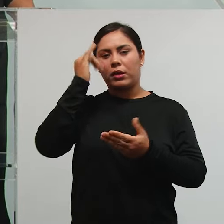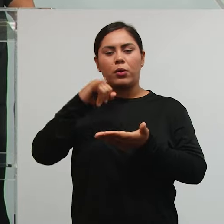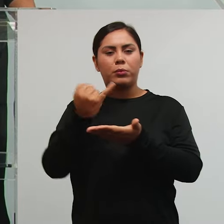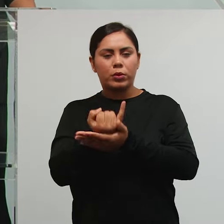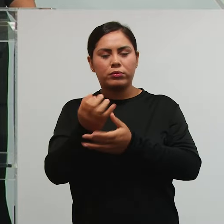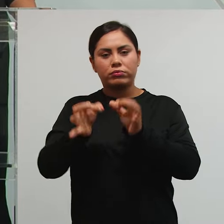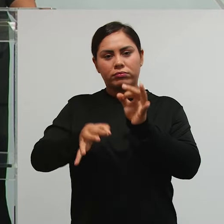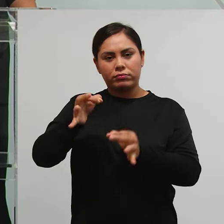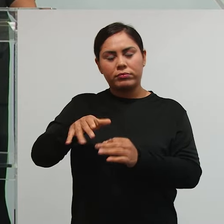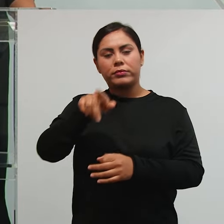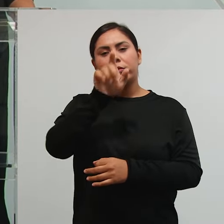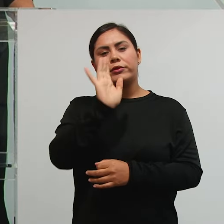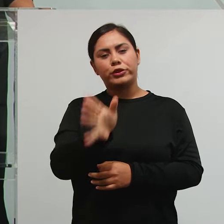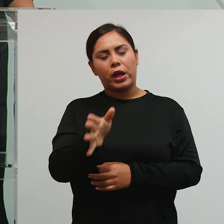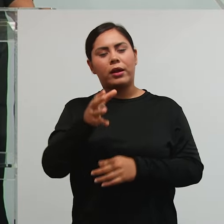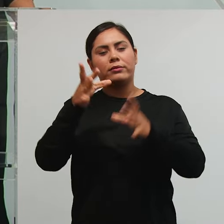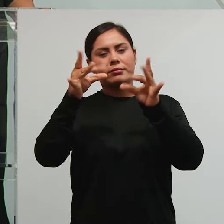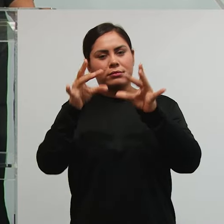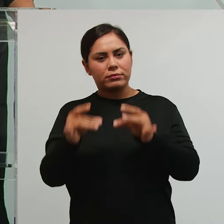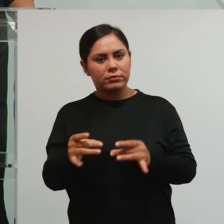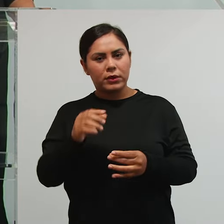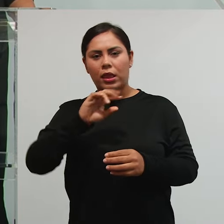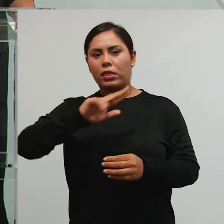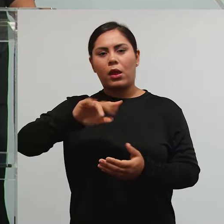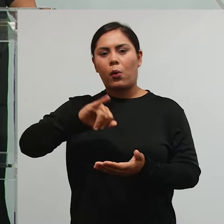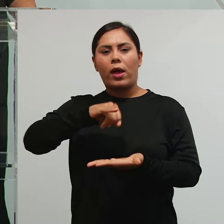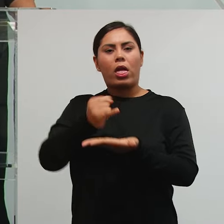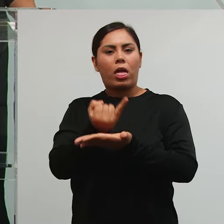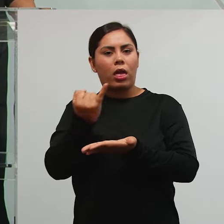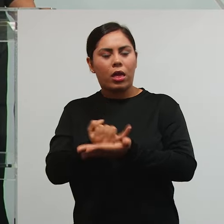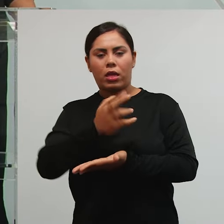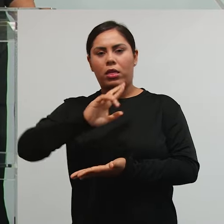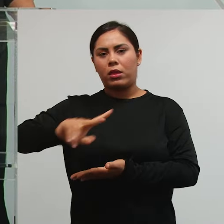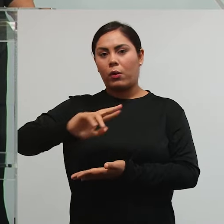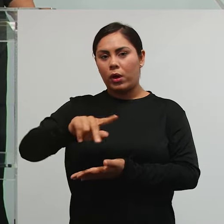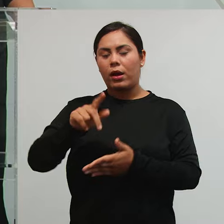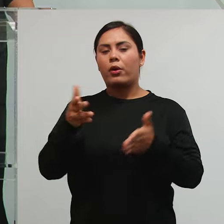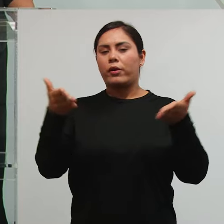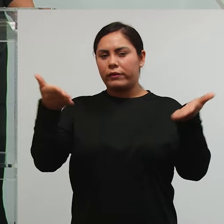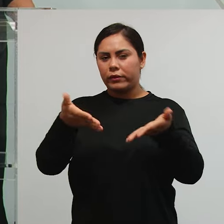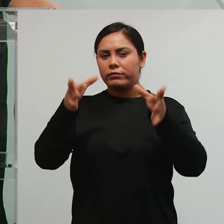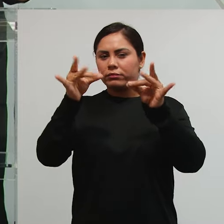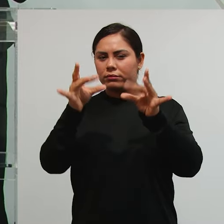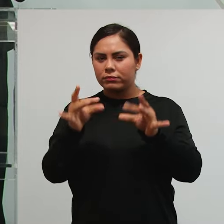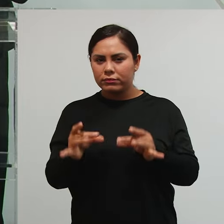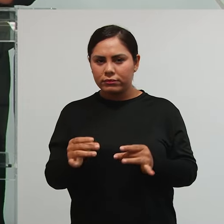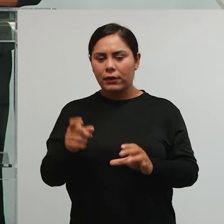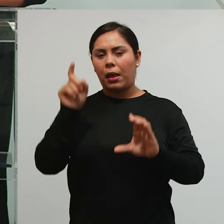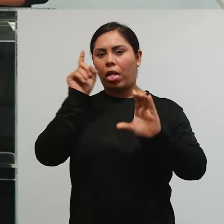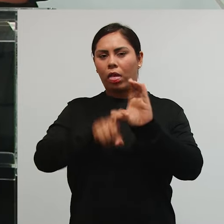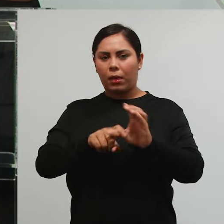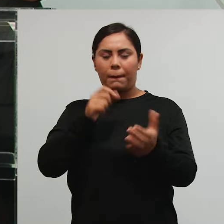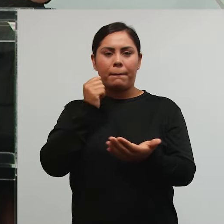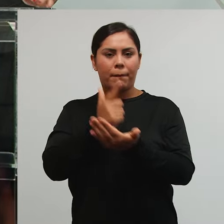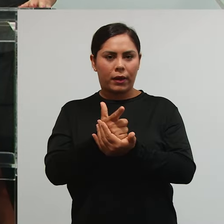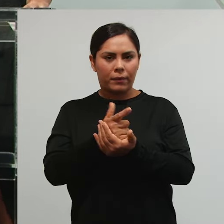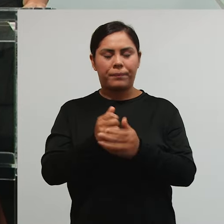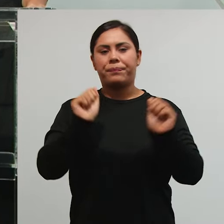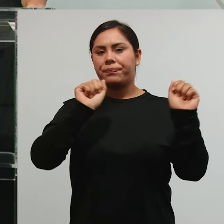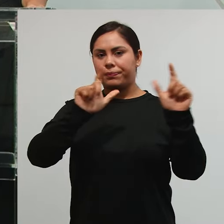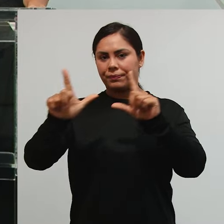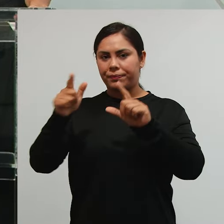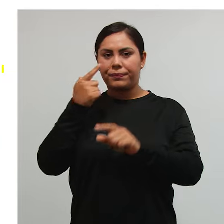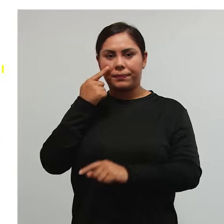Eu já falei para vocês que tributo não é só imposto. Então vamos falar um pouquinho das taxas? Vamos lá no slide, gente.